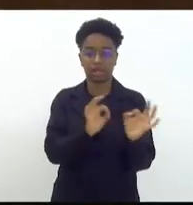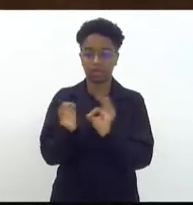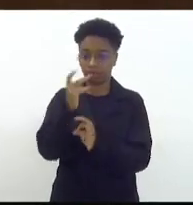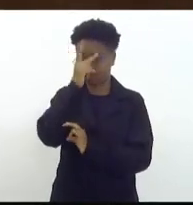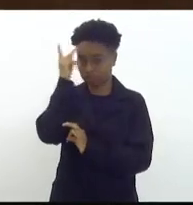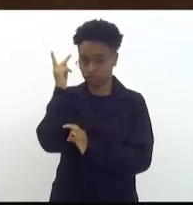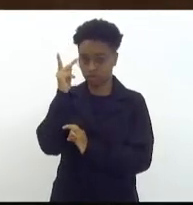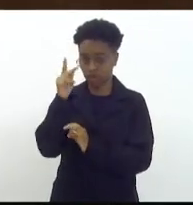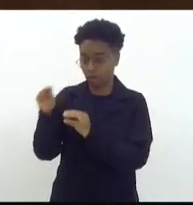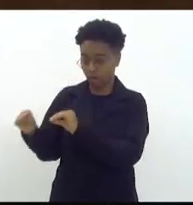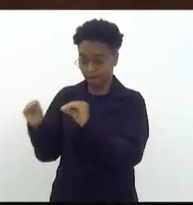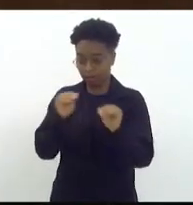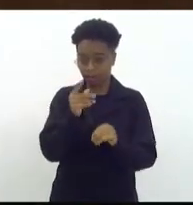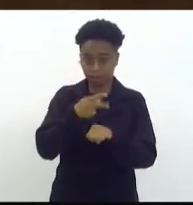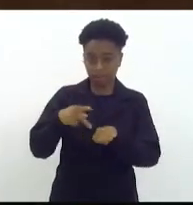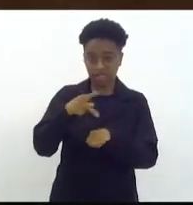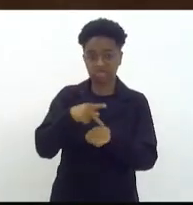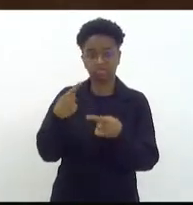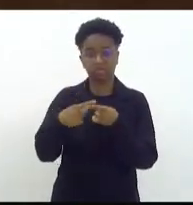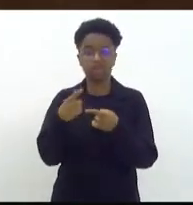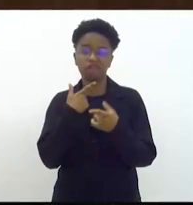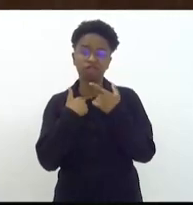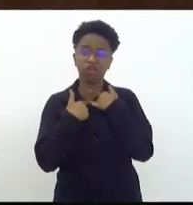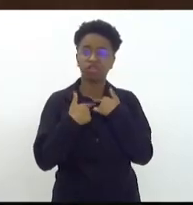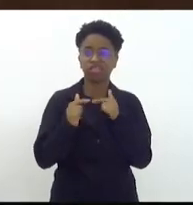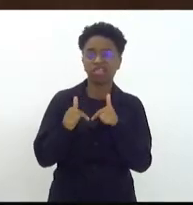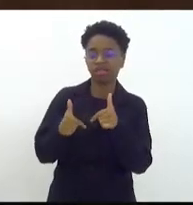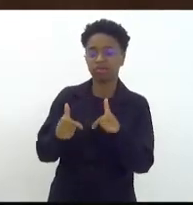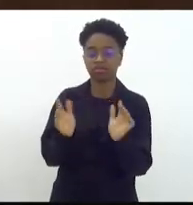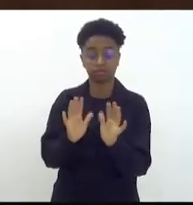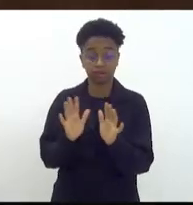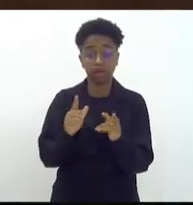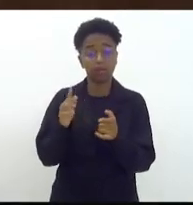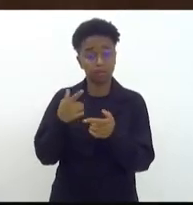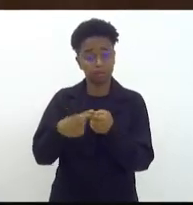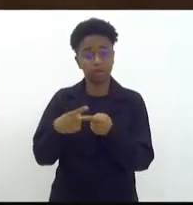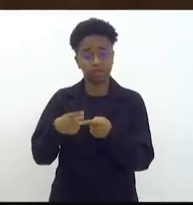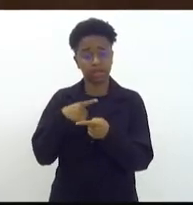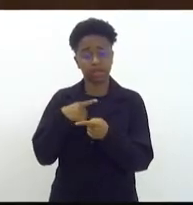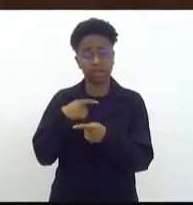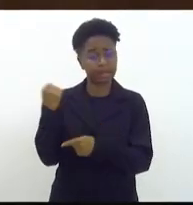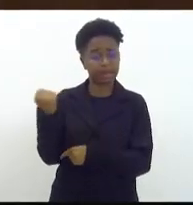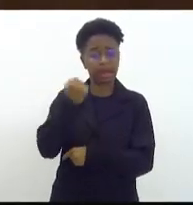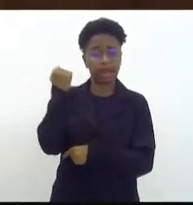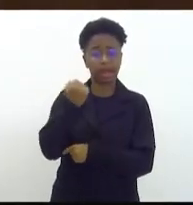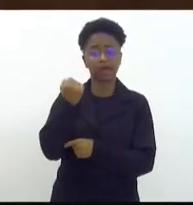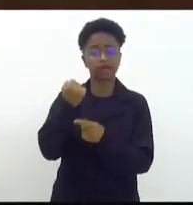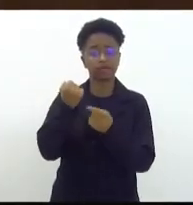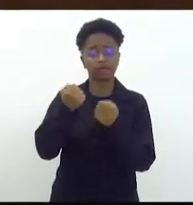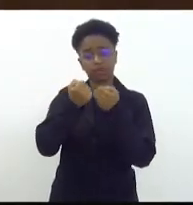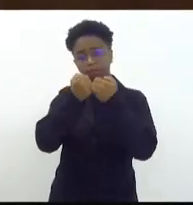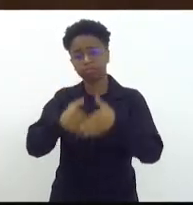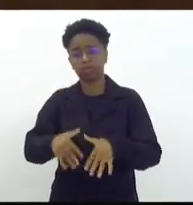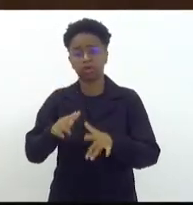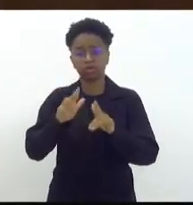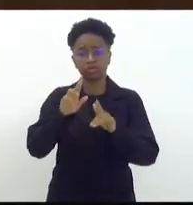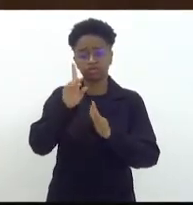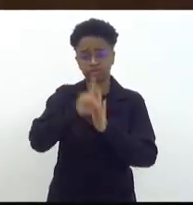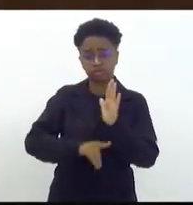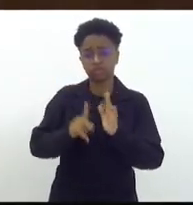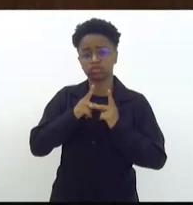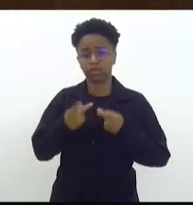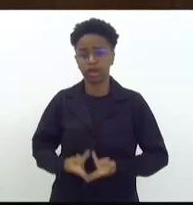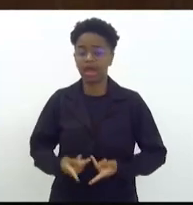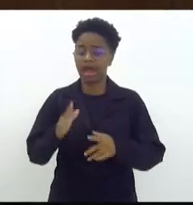seu país de origem. Por que que é? é a partir de uma grave violação de direitos humanos. Então, as pessoas já fazem da